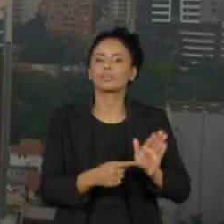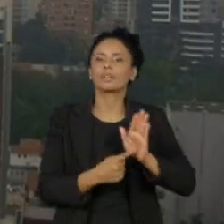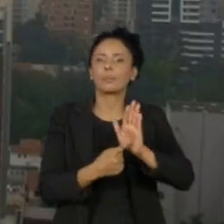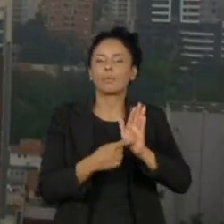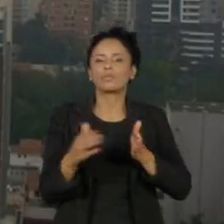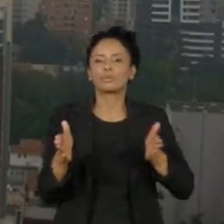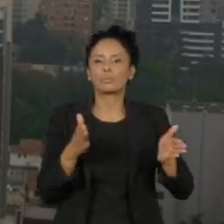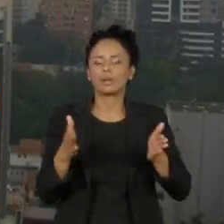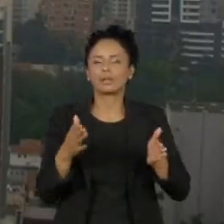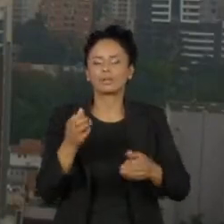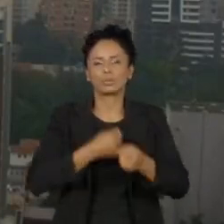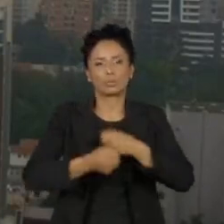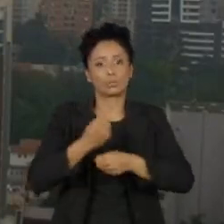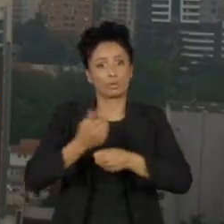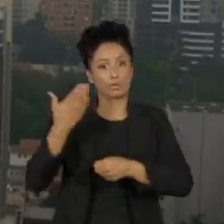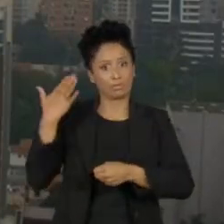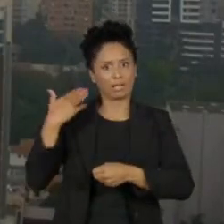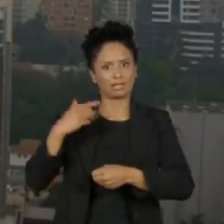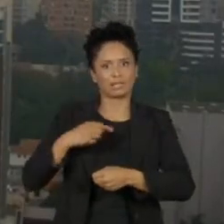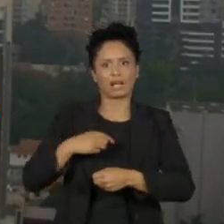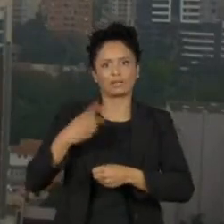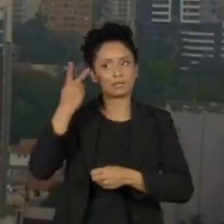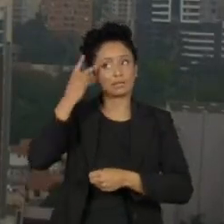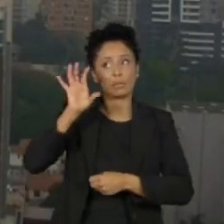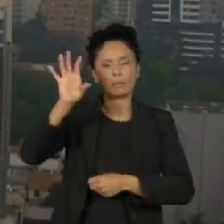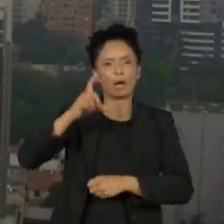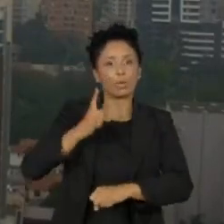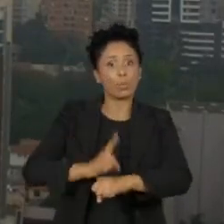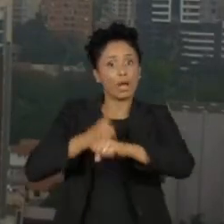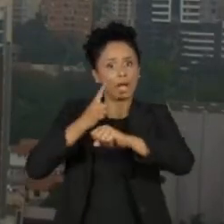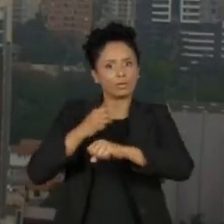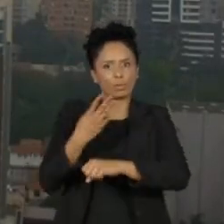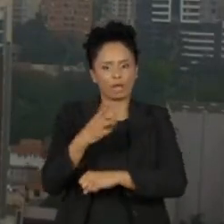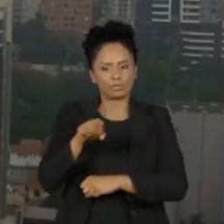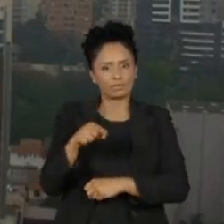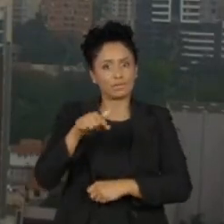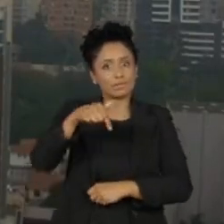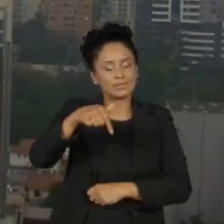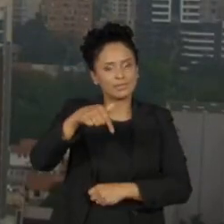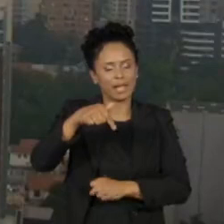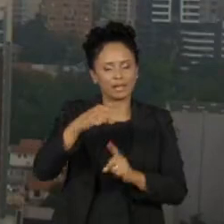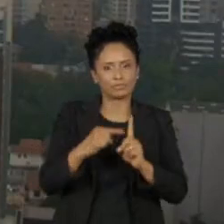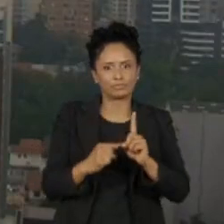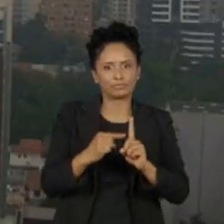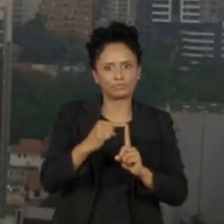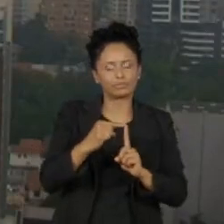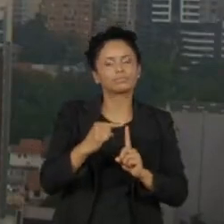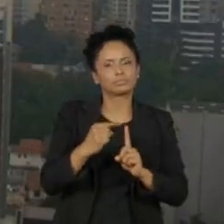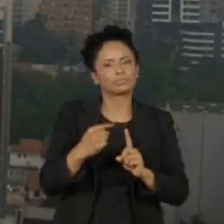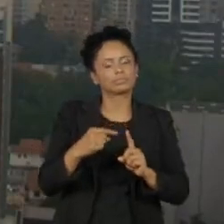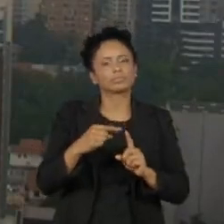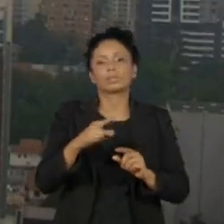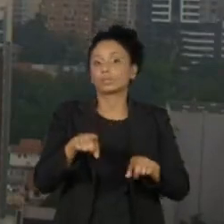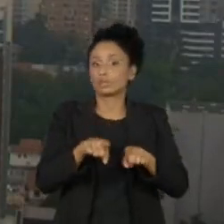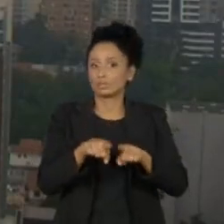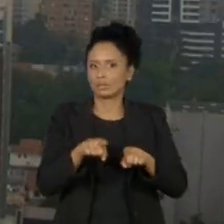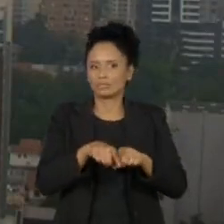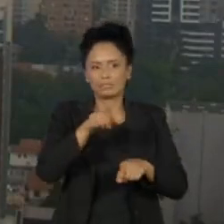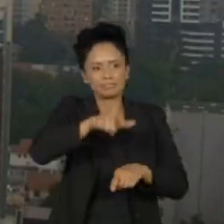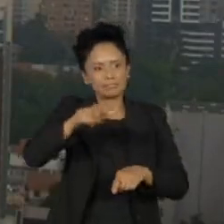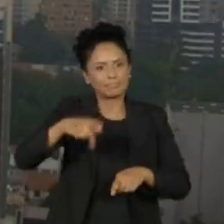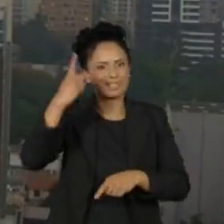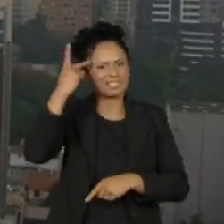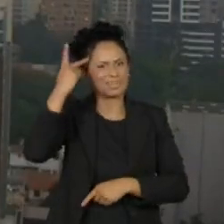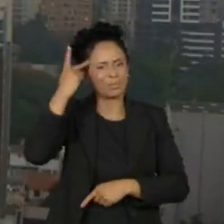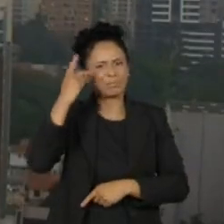passado a capital registrou um recorde de frio com 4,7 graus. O paulistano sofre também com a falta de